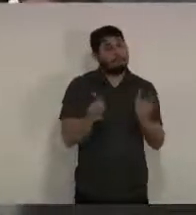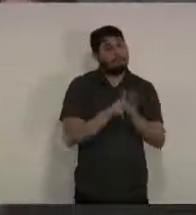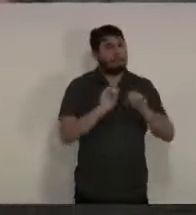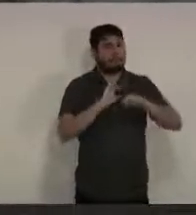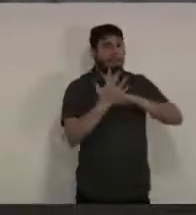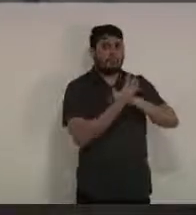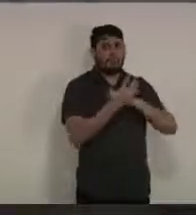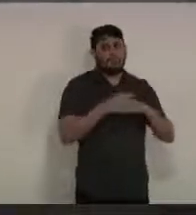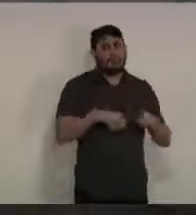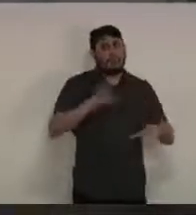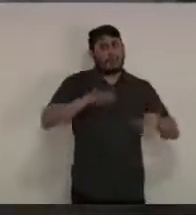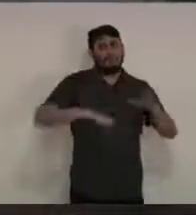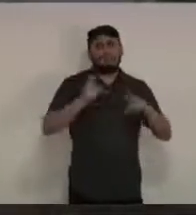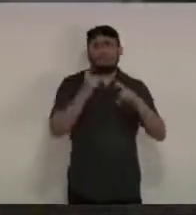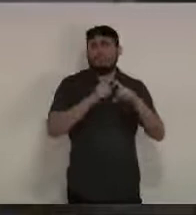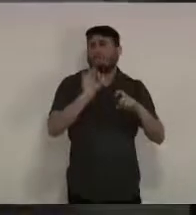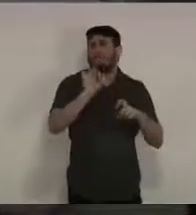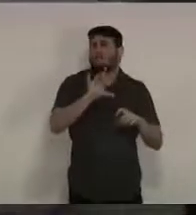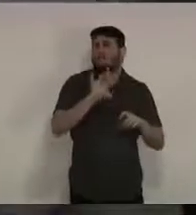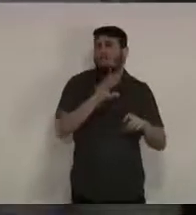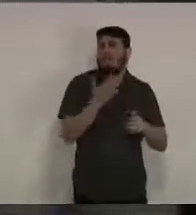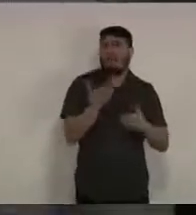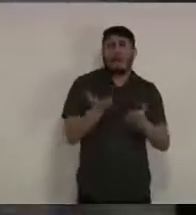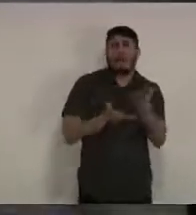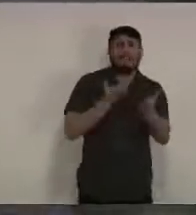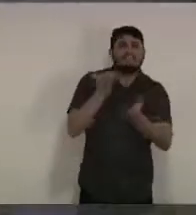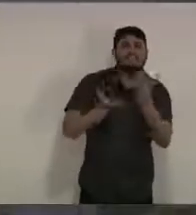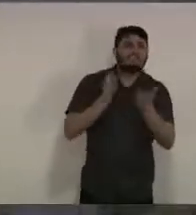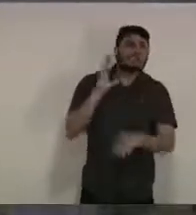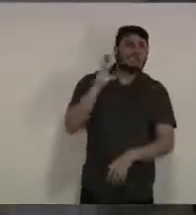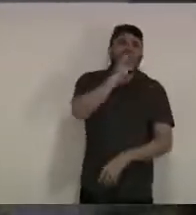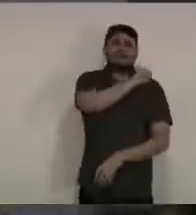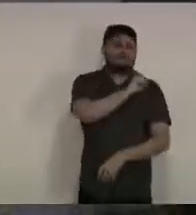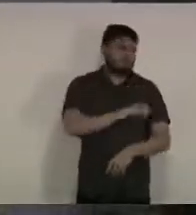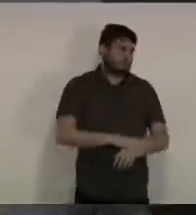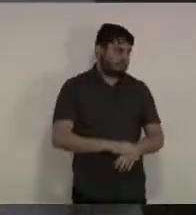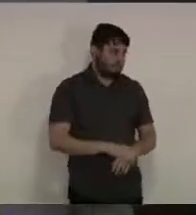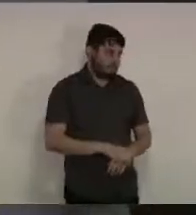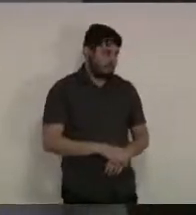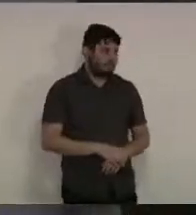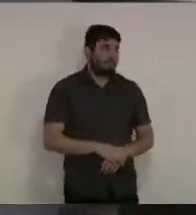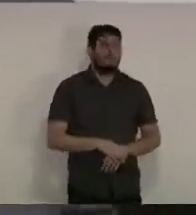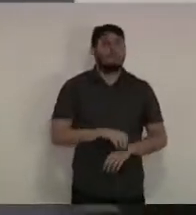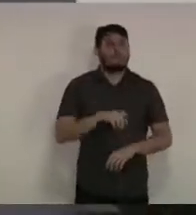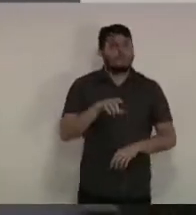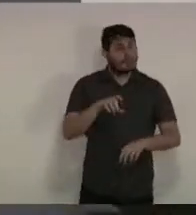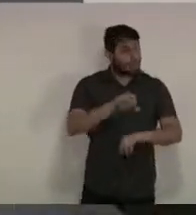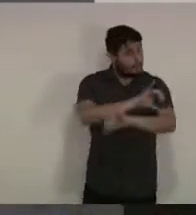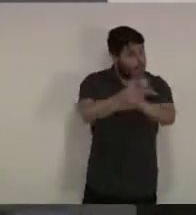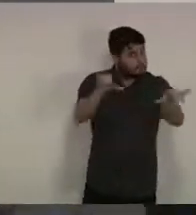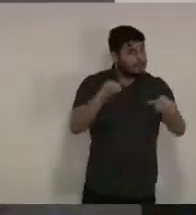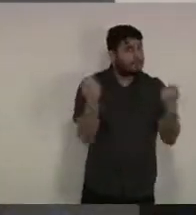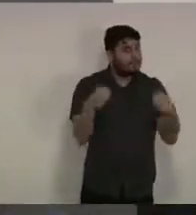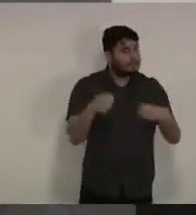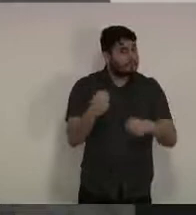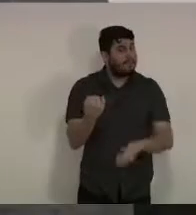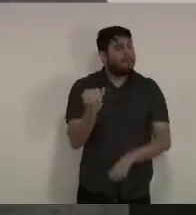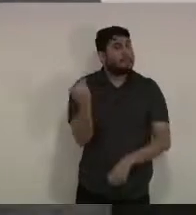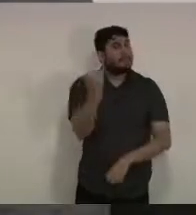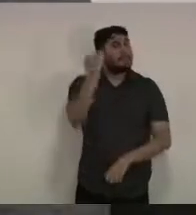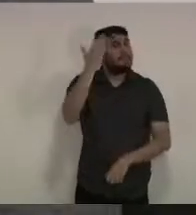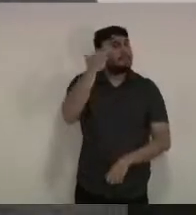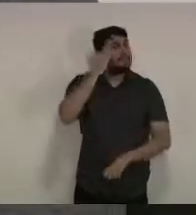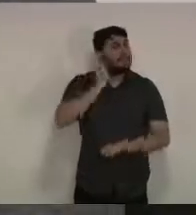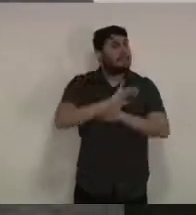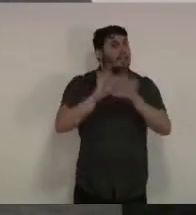primeiro é importante entender qual é a indicação do teste e também entender que existe dois tipos de teste